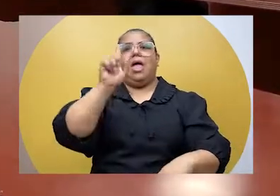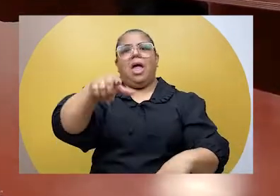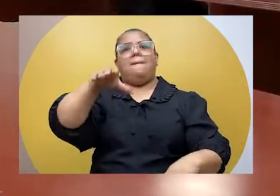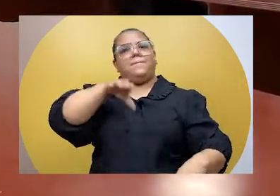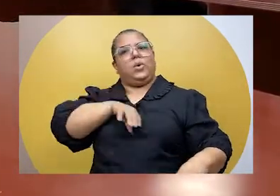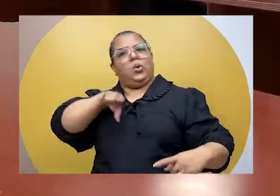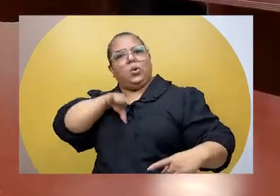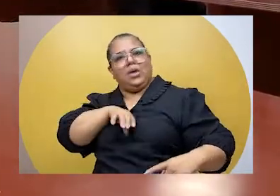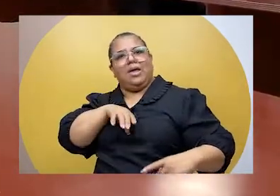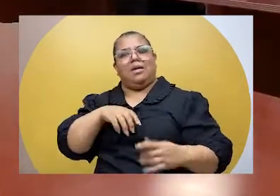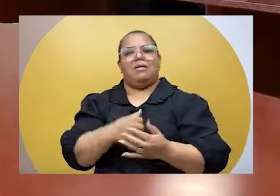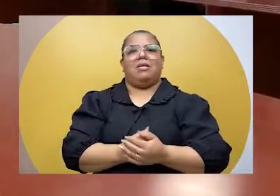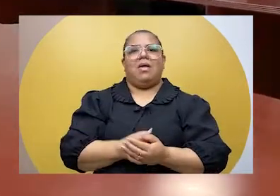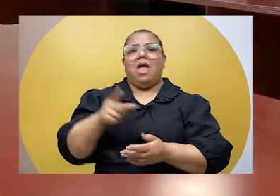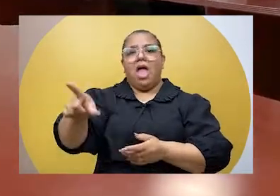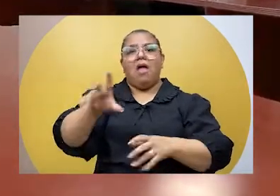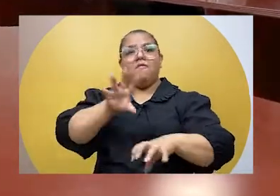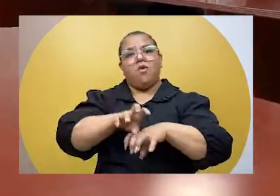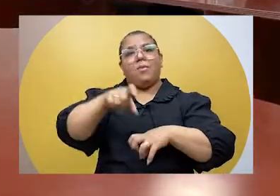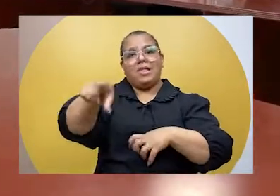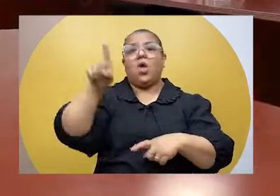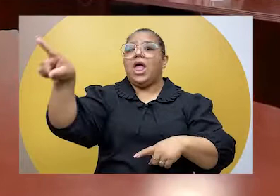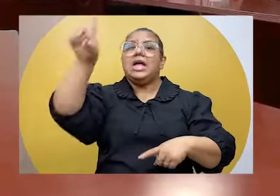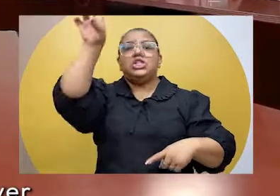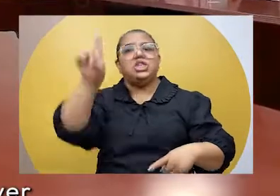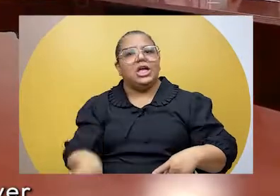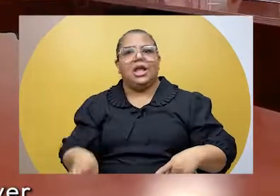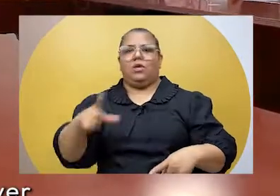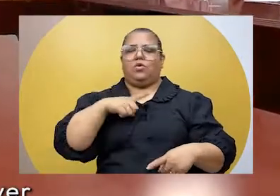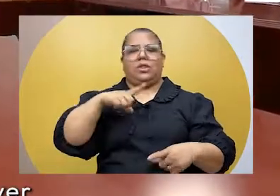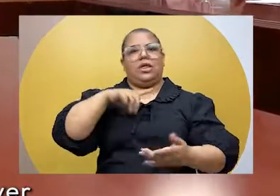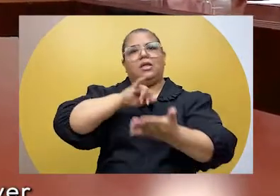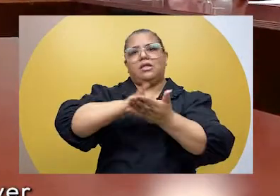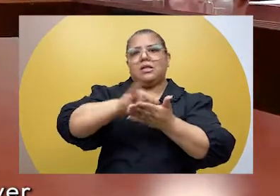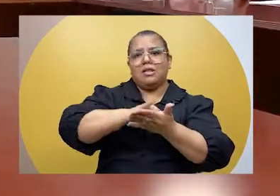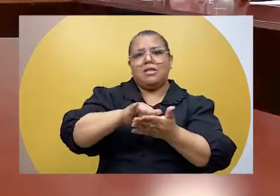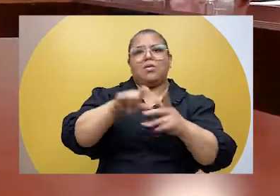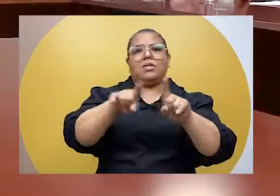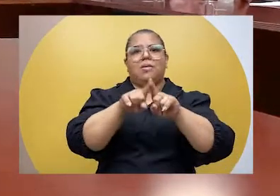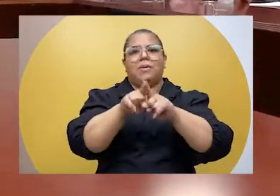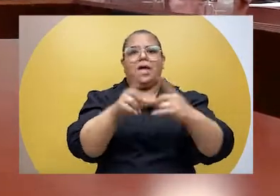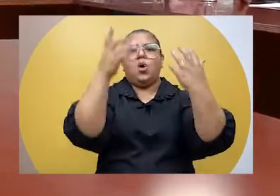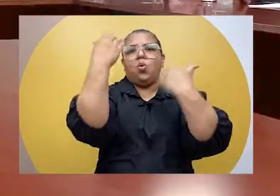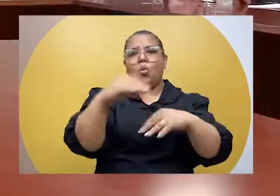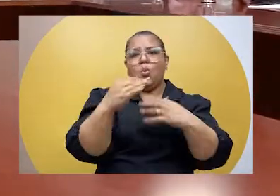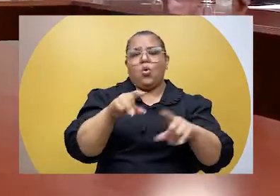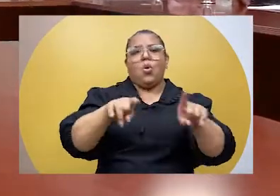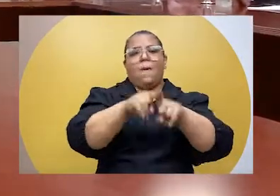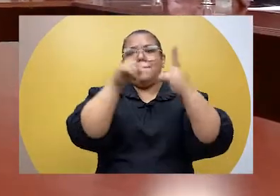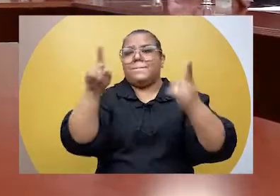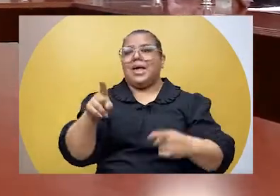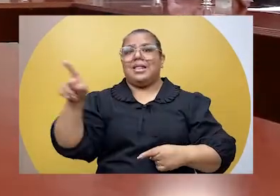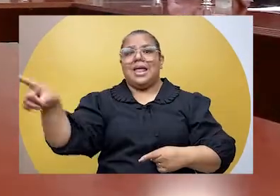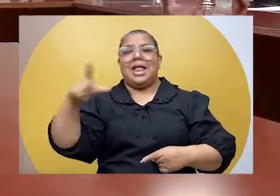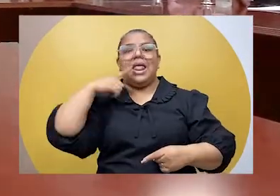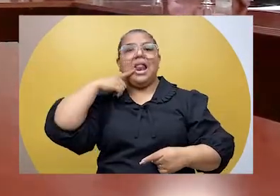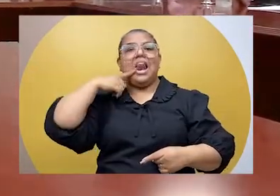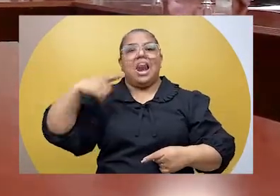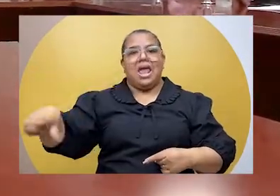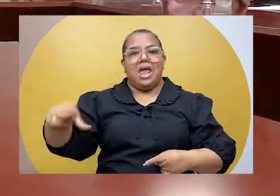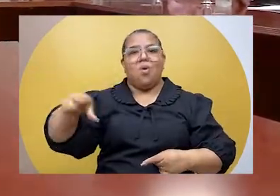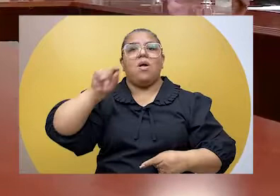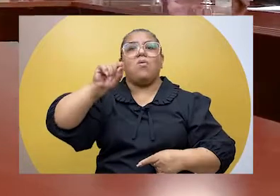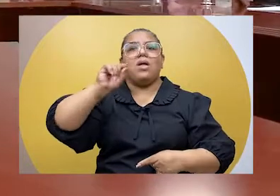matemática, de língua portuguesa, ele tem o direito de se inscrever e participar do concurso. Agora, a língua